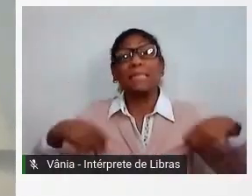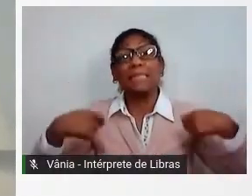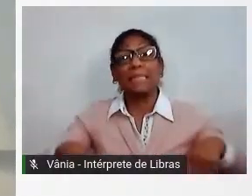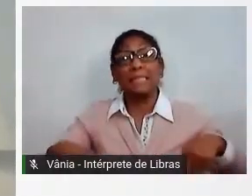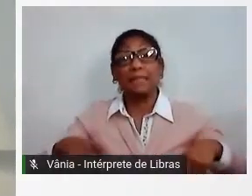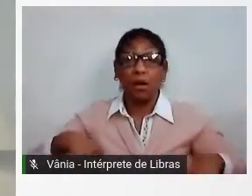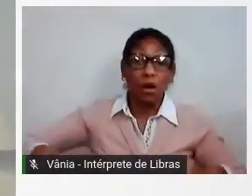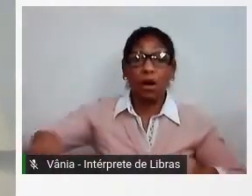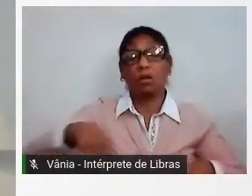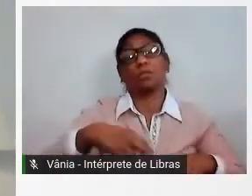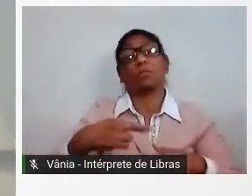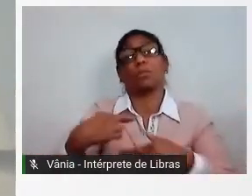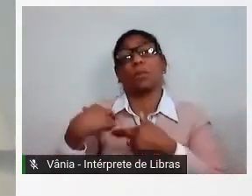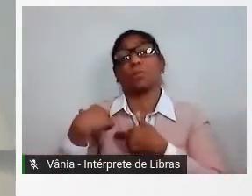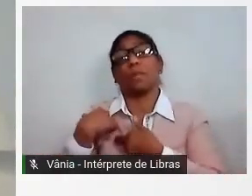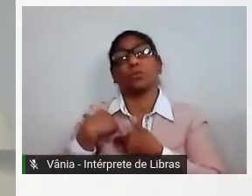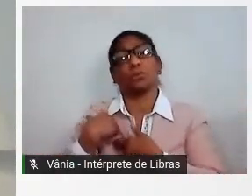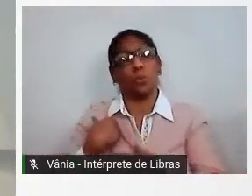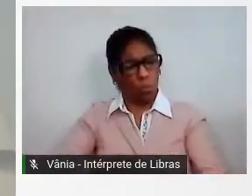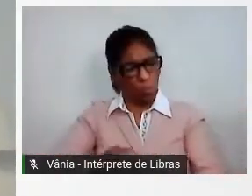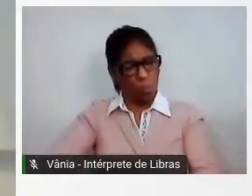da nossa responsabilidade cumprir com o nosso trabalho, com a nossa tarefa. secretos desejo. Obrigado.